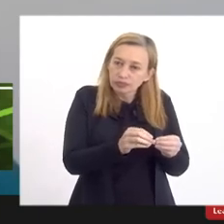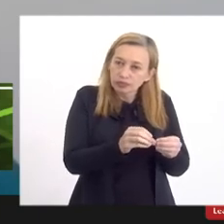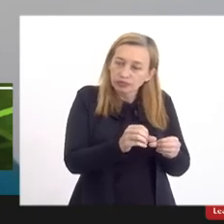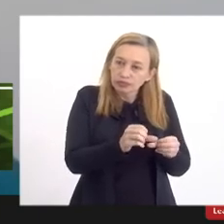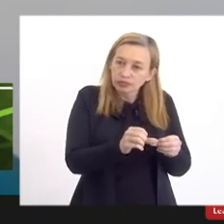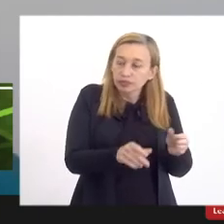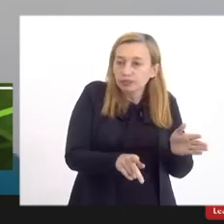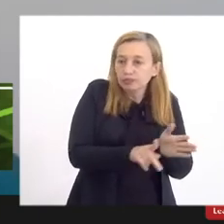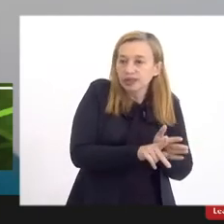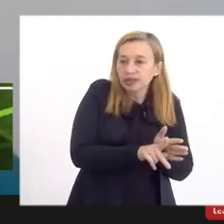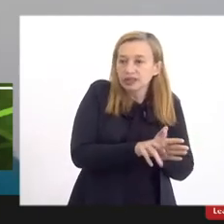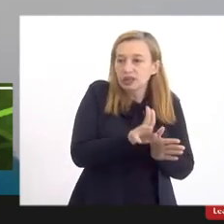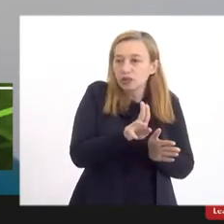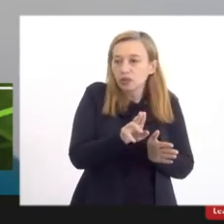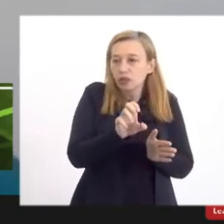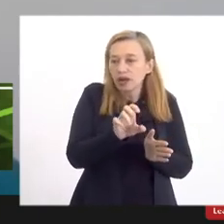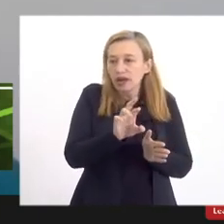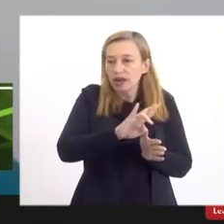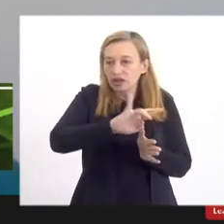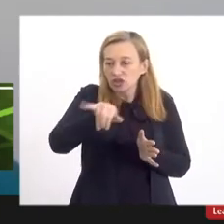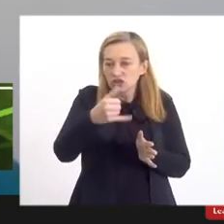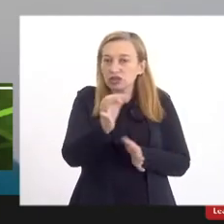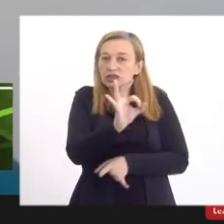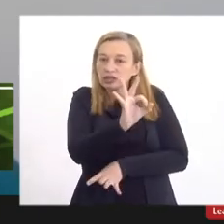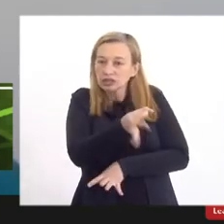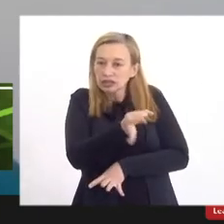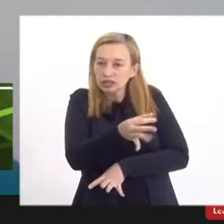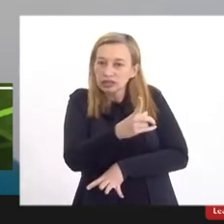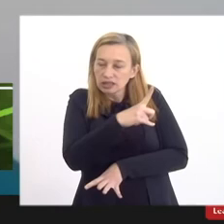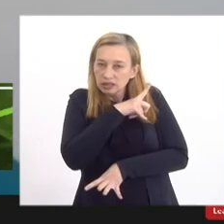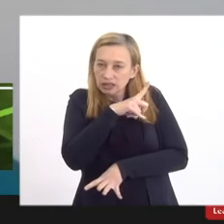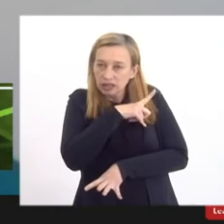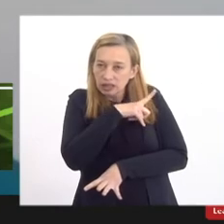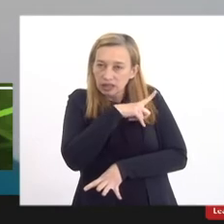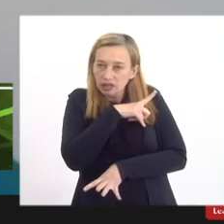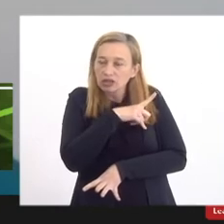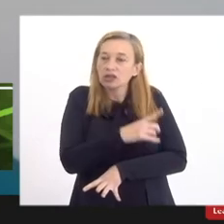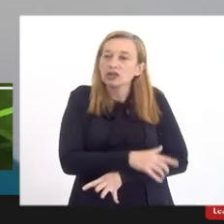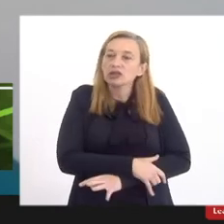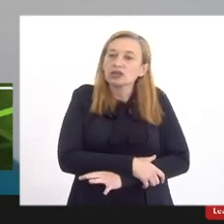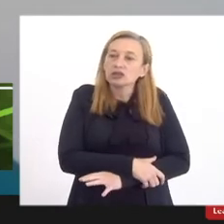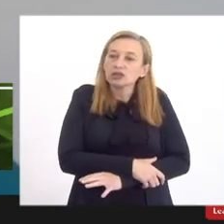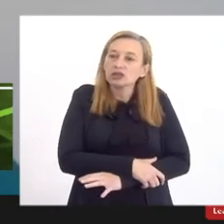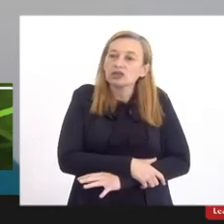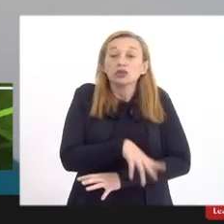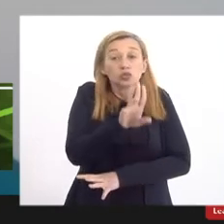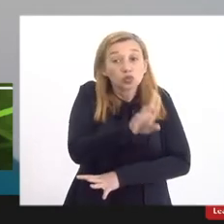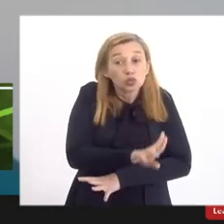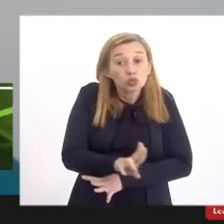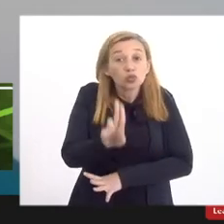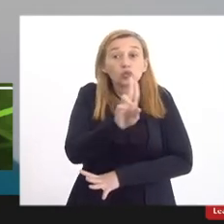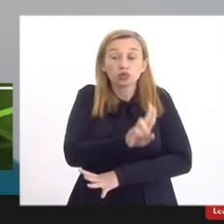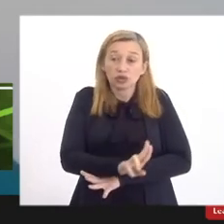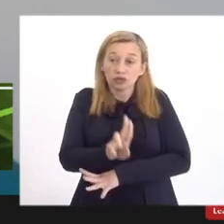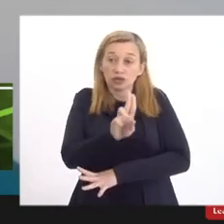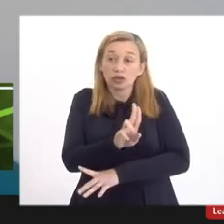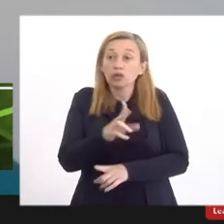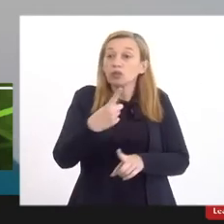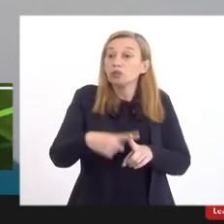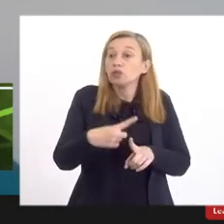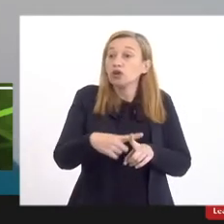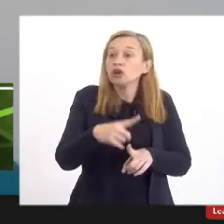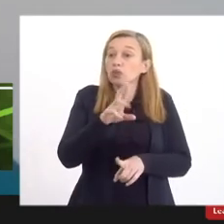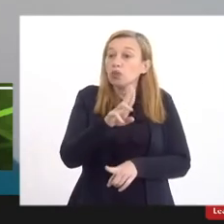UERJ tenha efetiva condição de ser universidade porque a